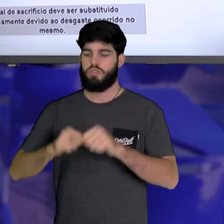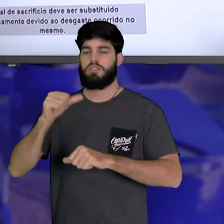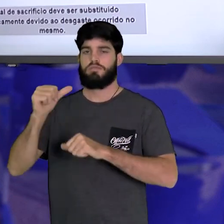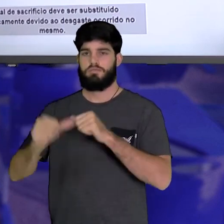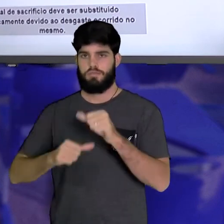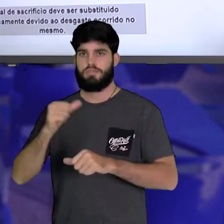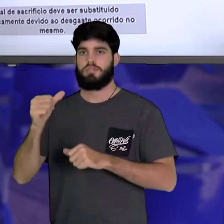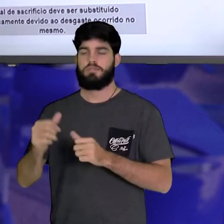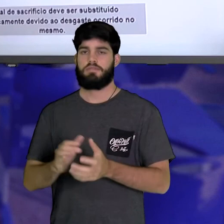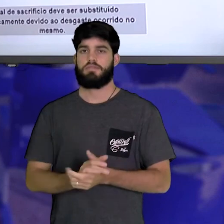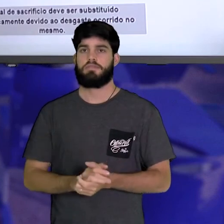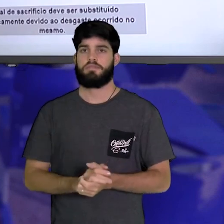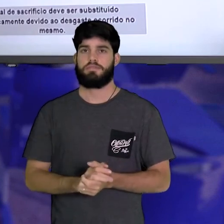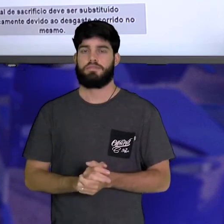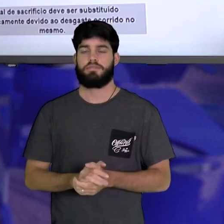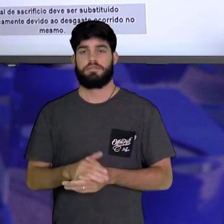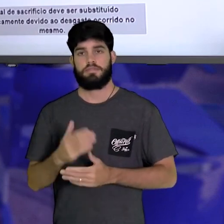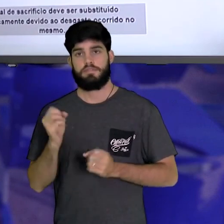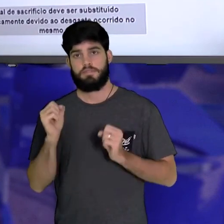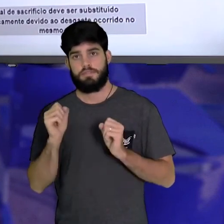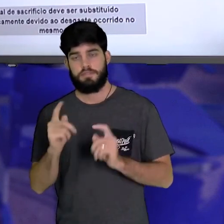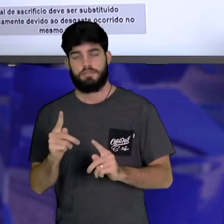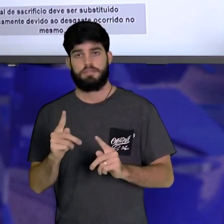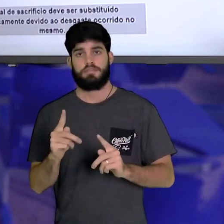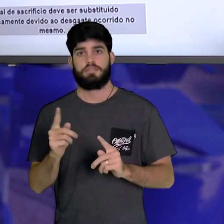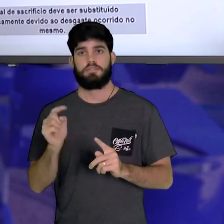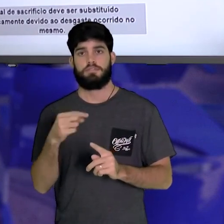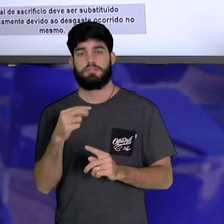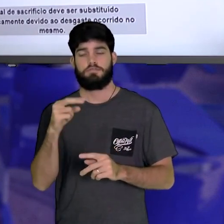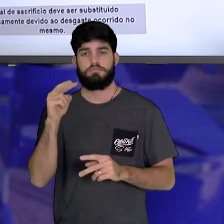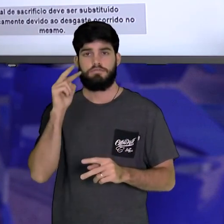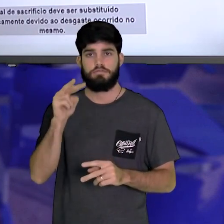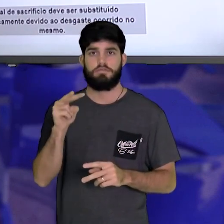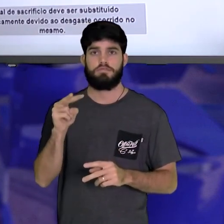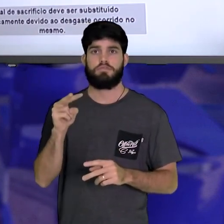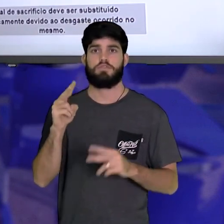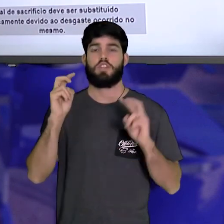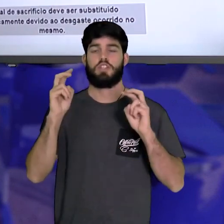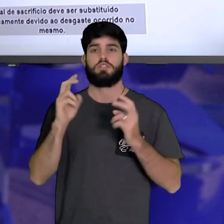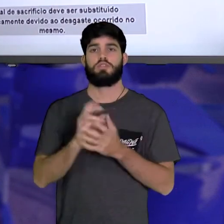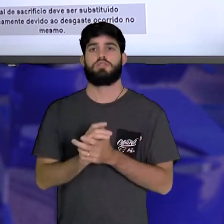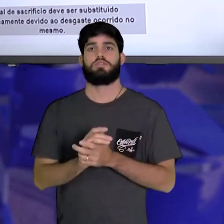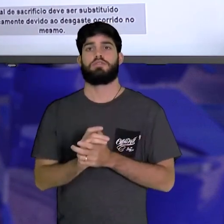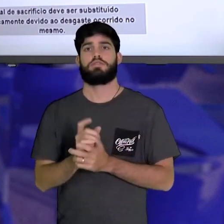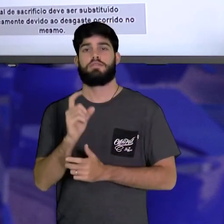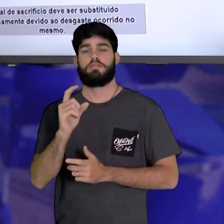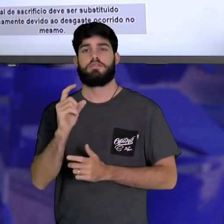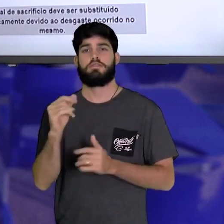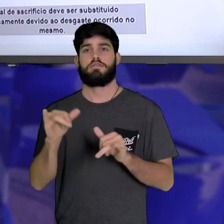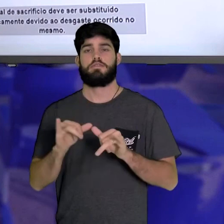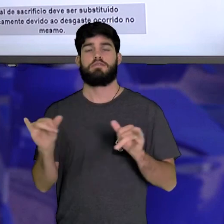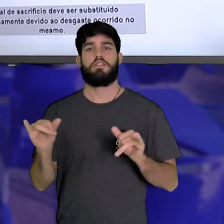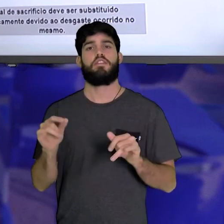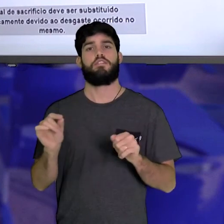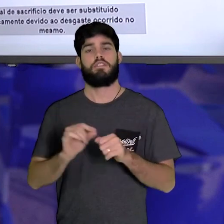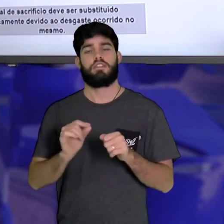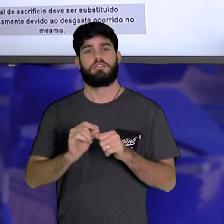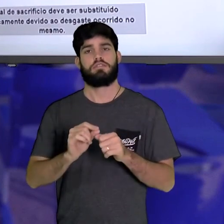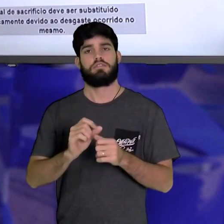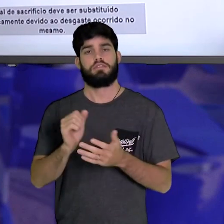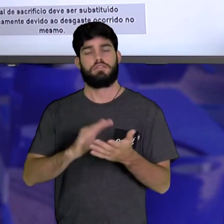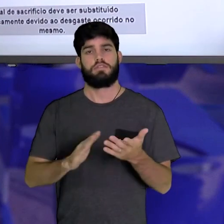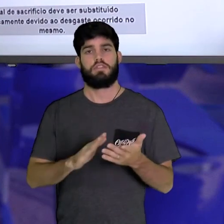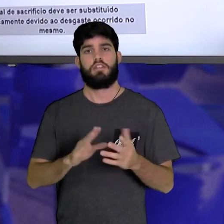mesmo, né? Então, tá aí, nós vimos o assunto pilhas, agora é fazer várias questões e